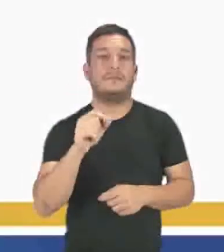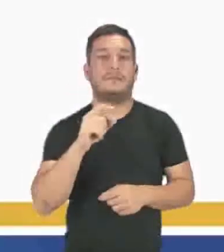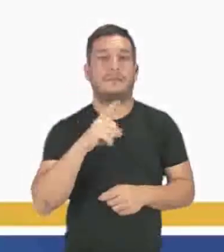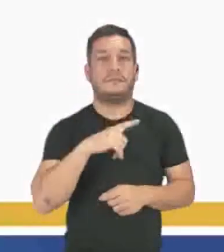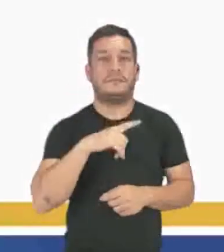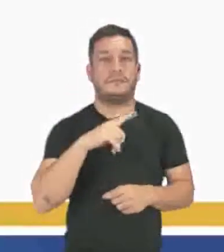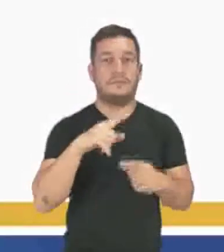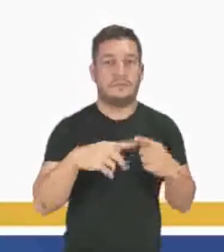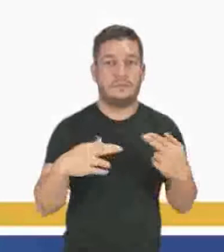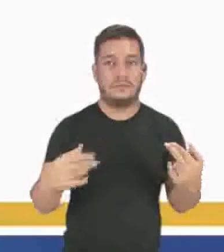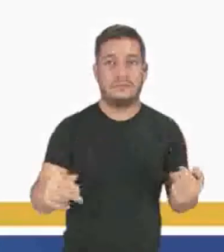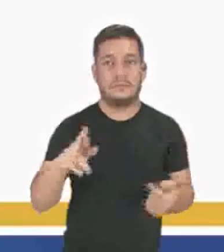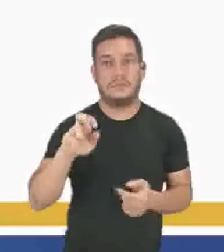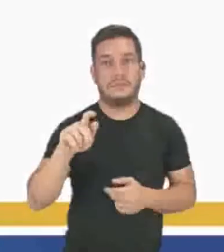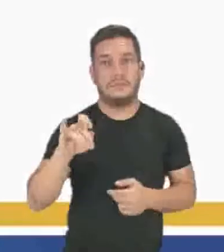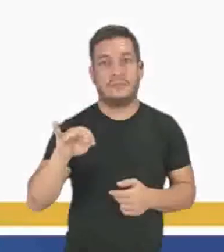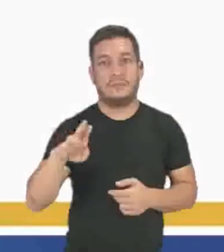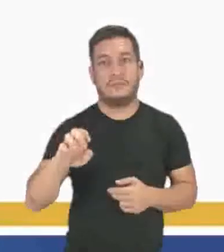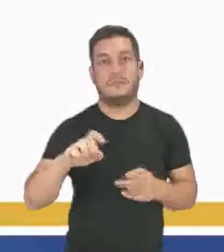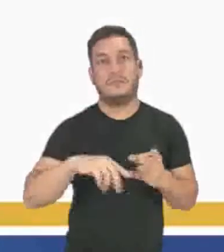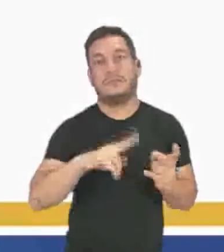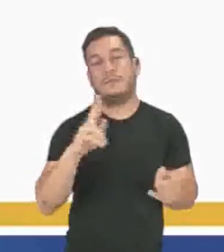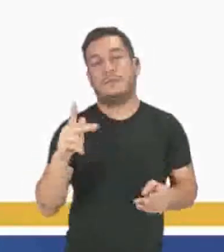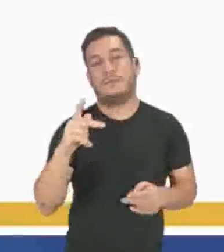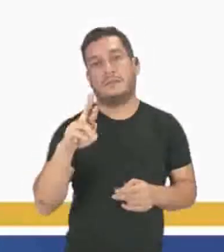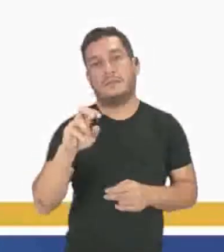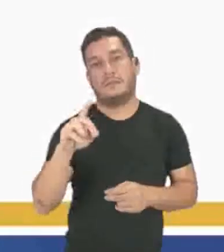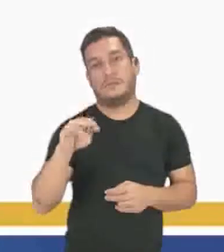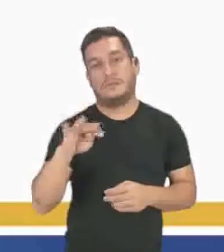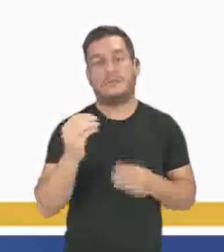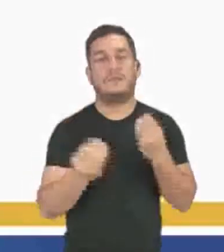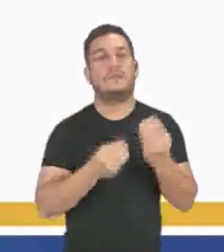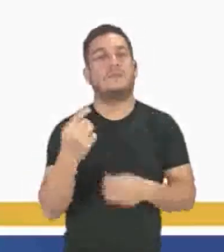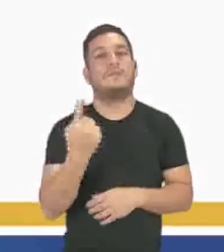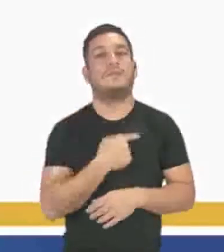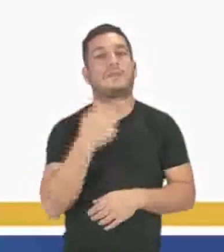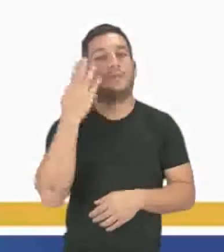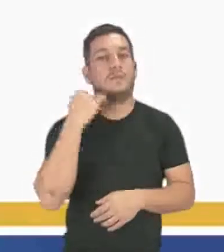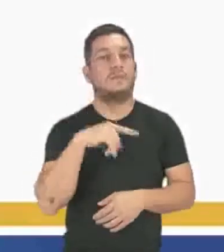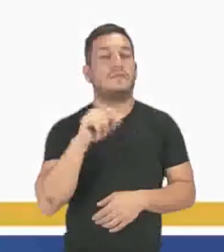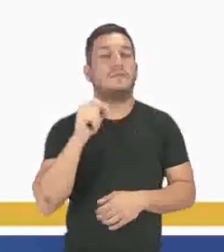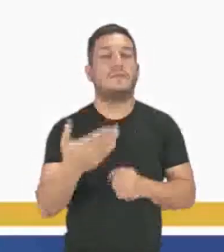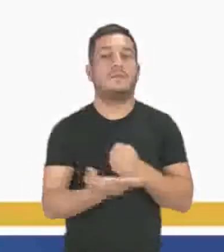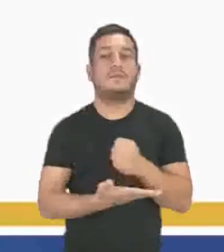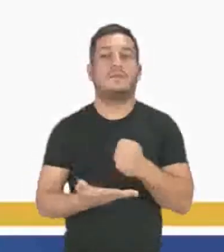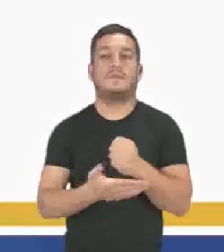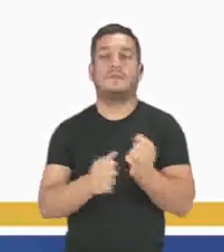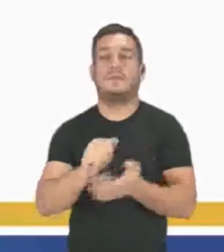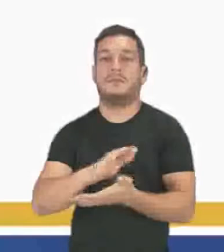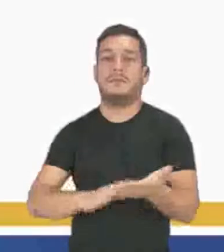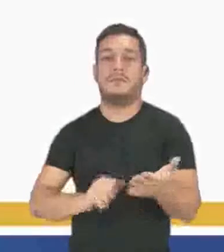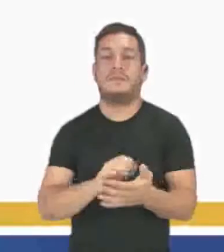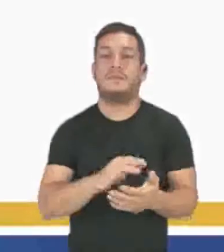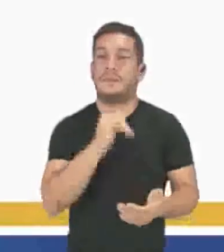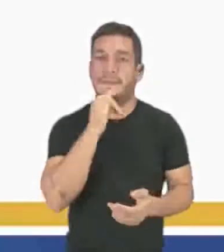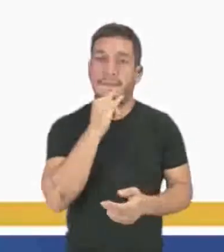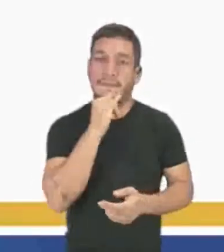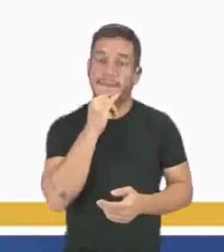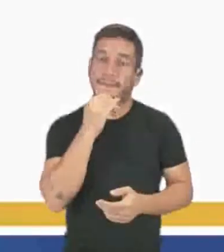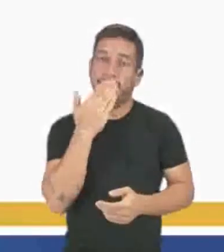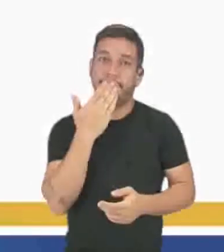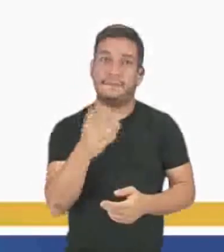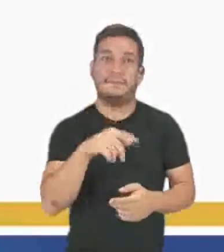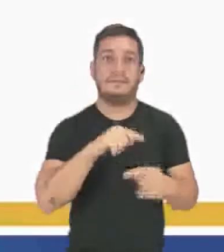concentração do reagente ou do produto. E aí, como que a gente vai saber? De acordo com o o exercício ou o exemplo pedir para a gente.